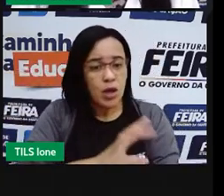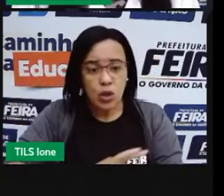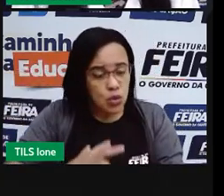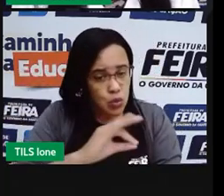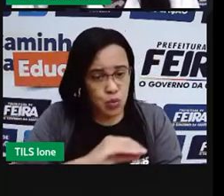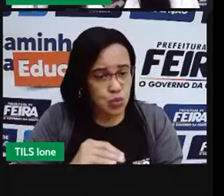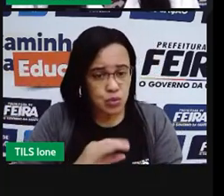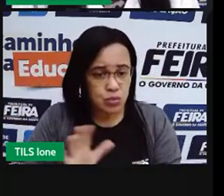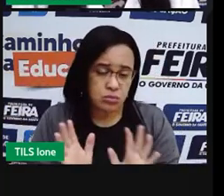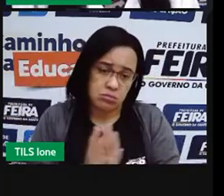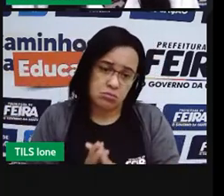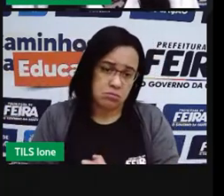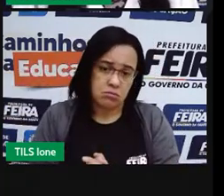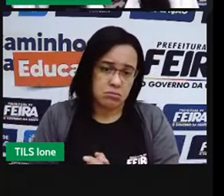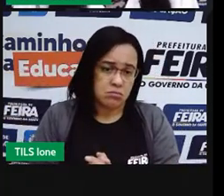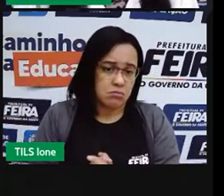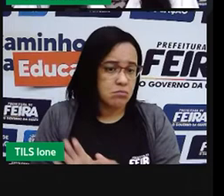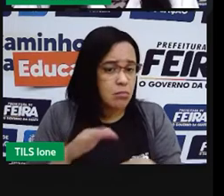retirar o sabão.